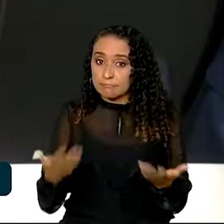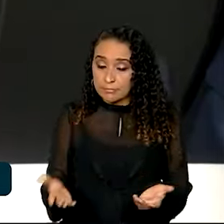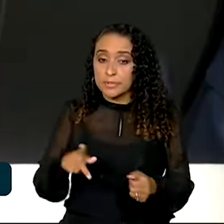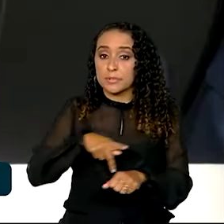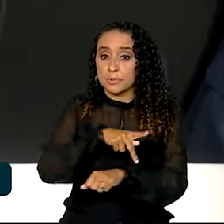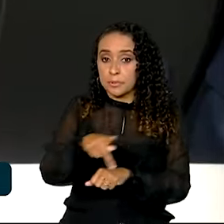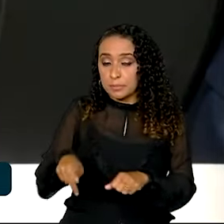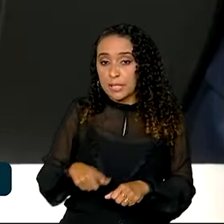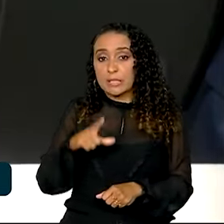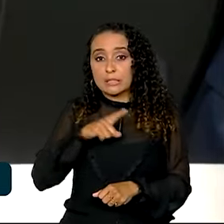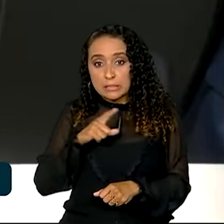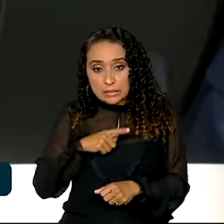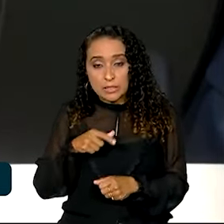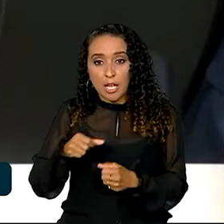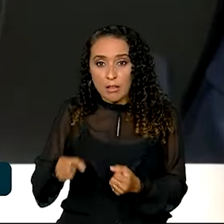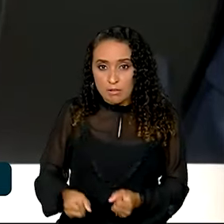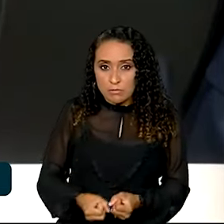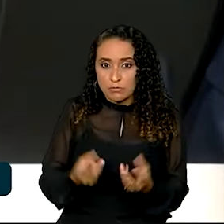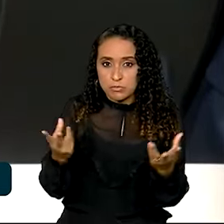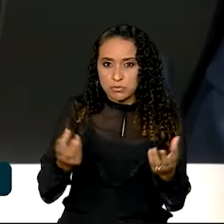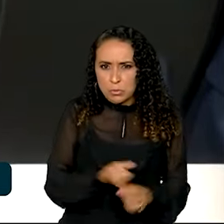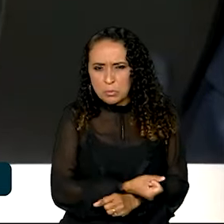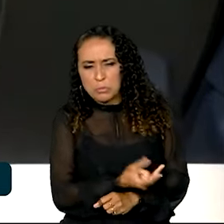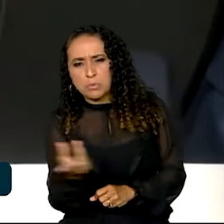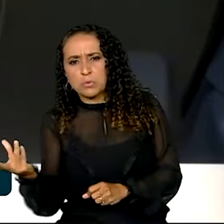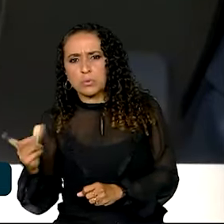tem esse recurso em abundância. O